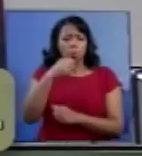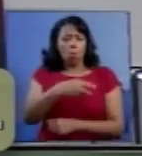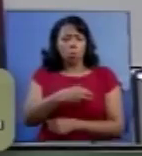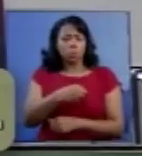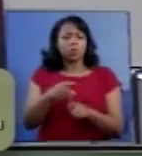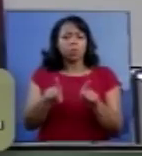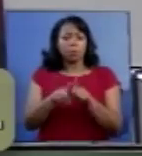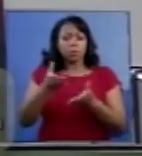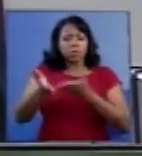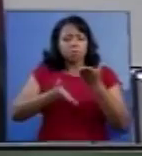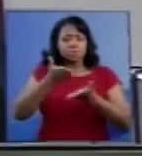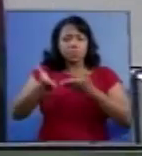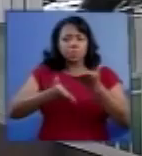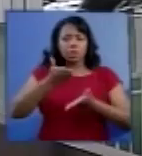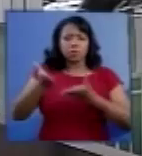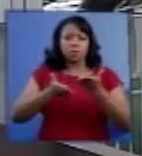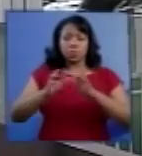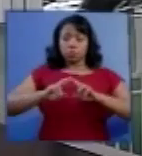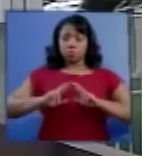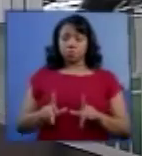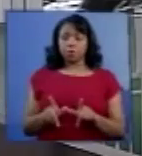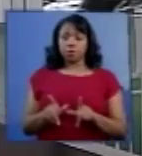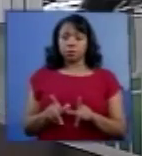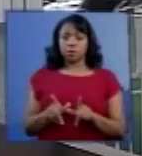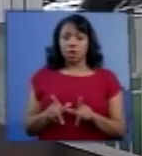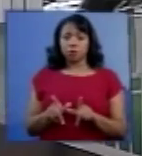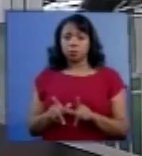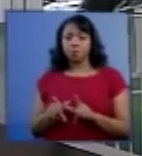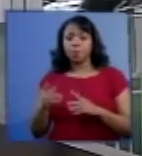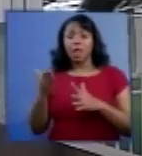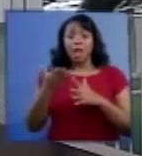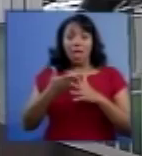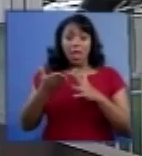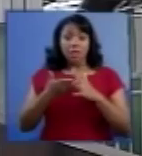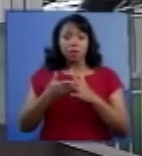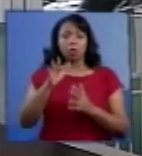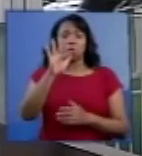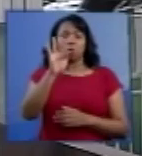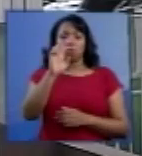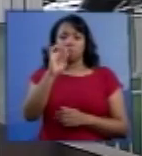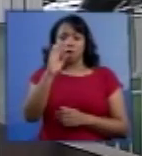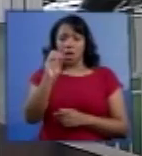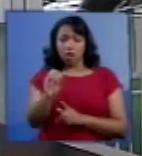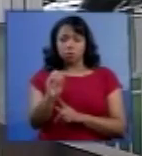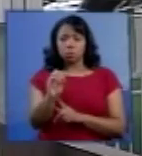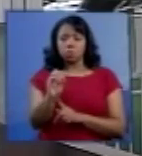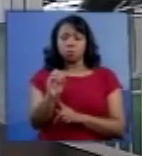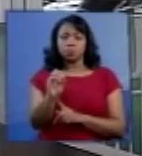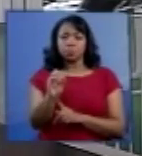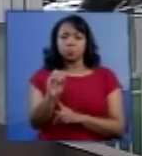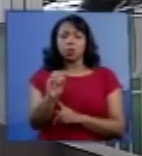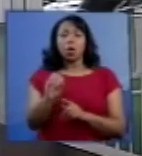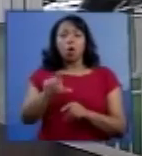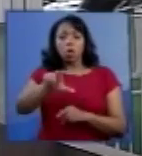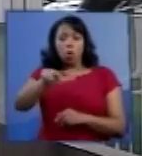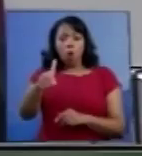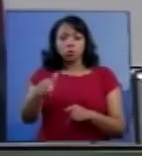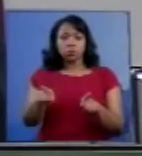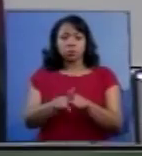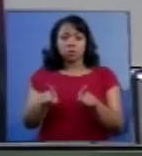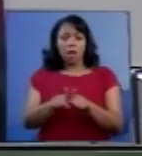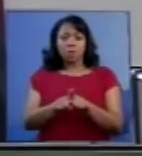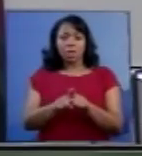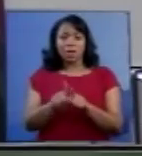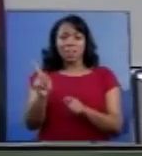tratamento diferenciado entre um feto e outros seres que